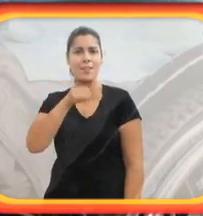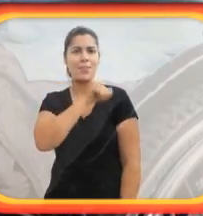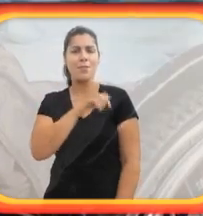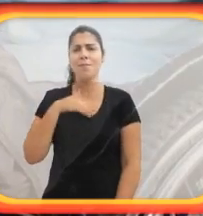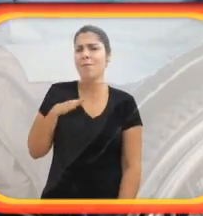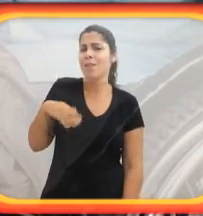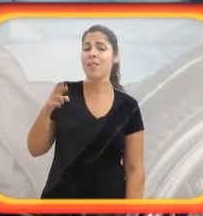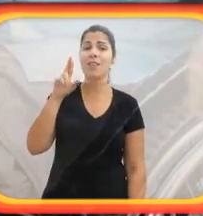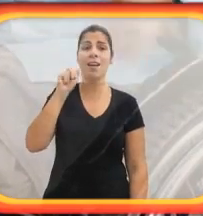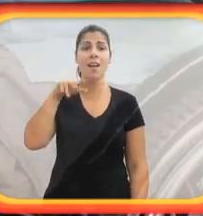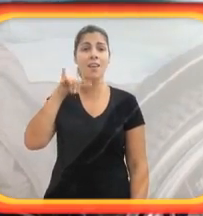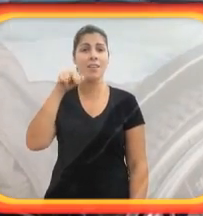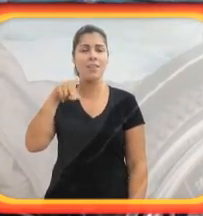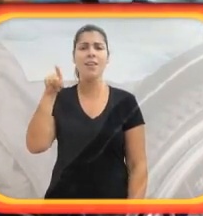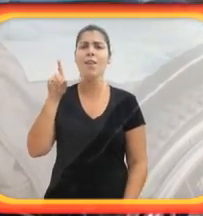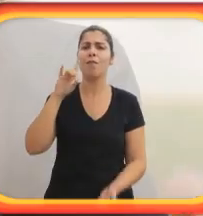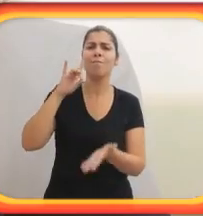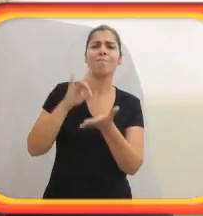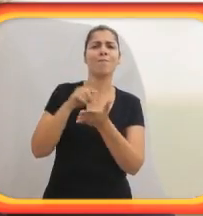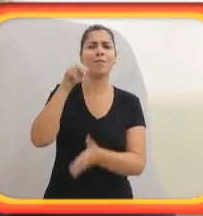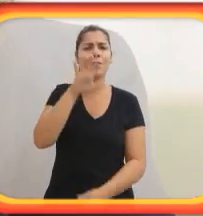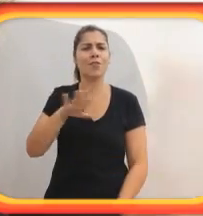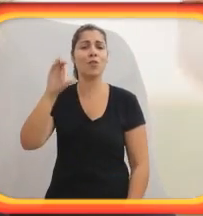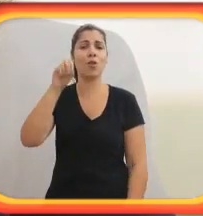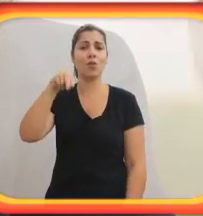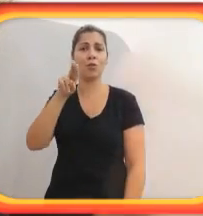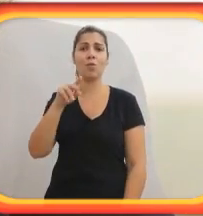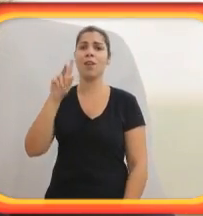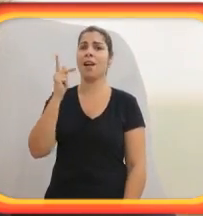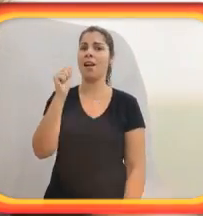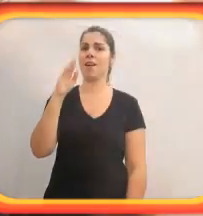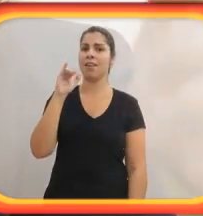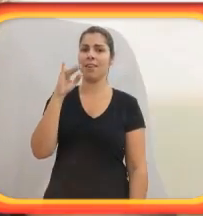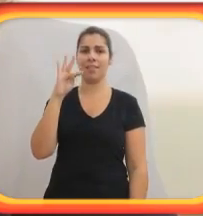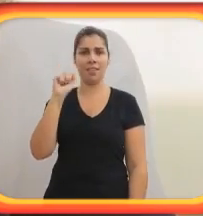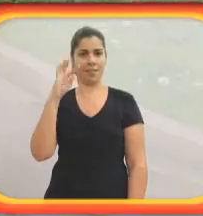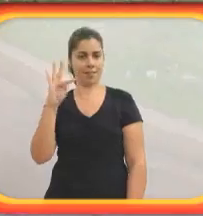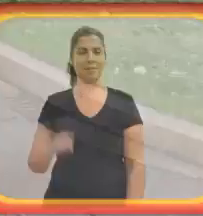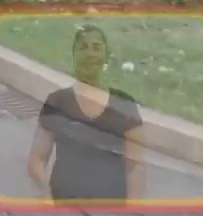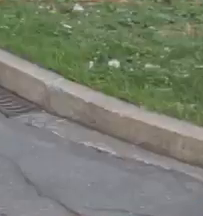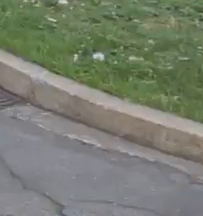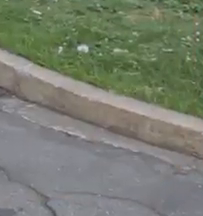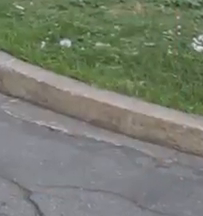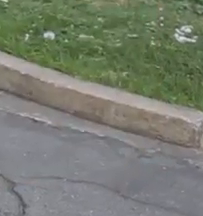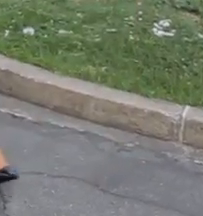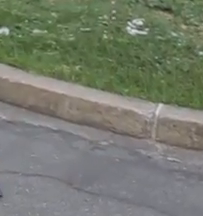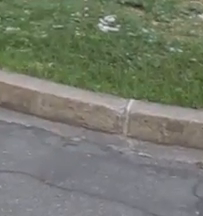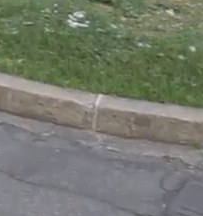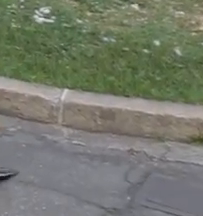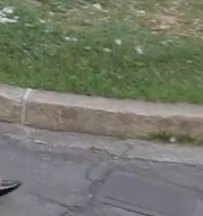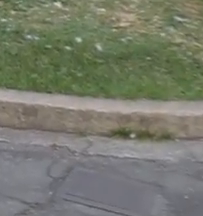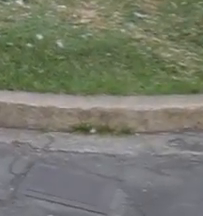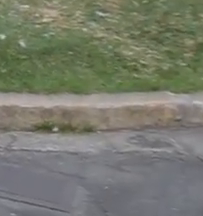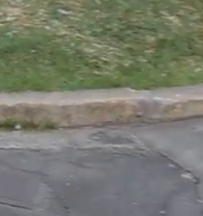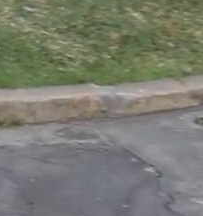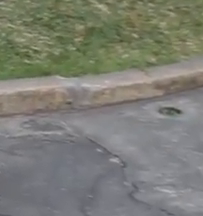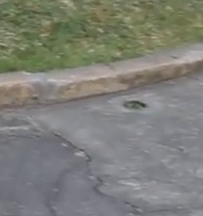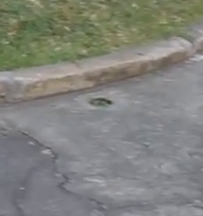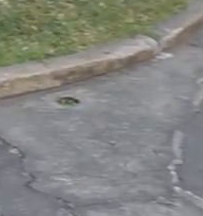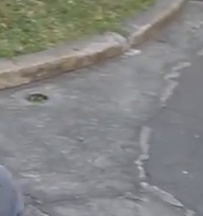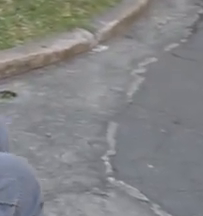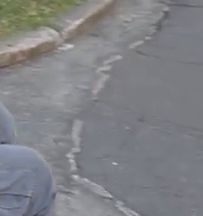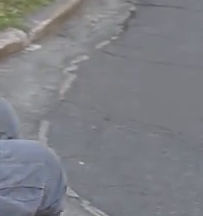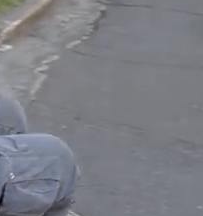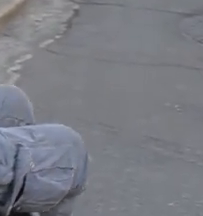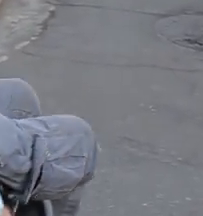Itamaraty, no Rio de Janeiro. Ao meu lado, Raini, oficial nacional do ONU Habitat. Zé ao lado de Raini, no